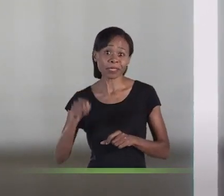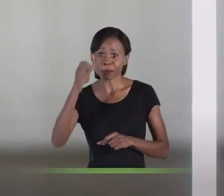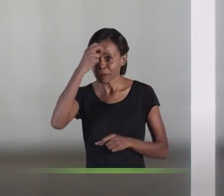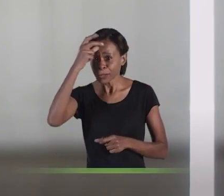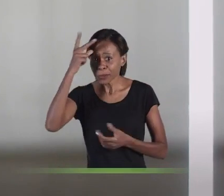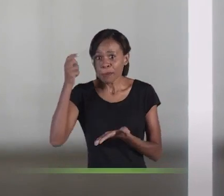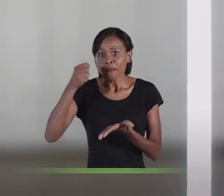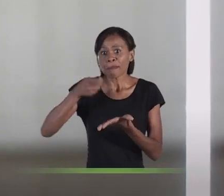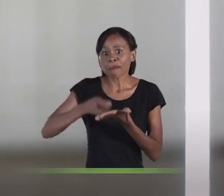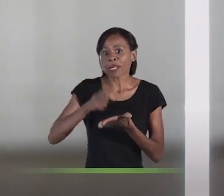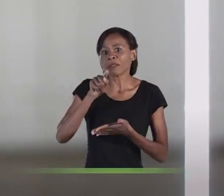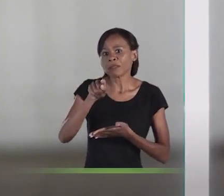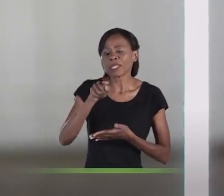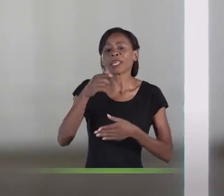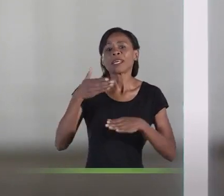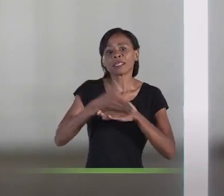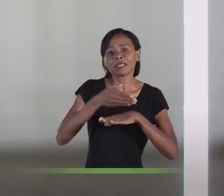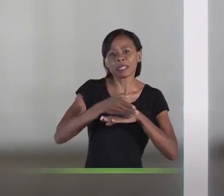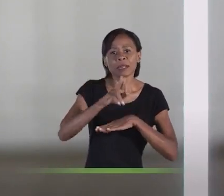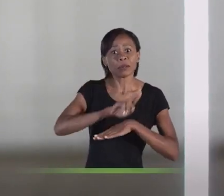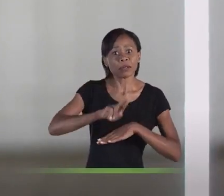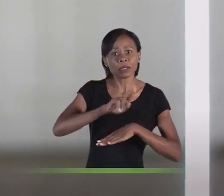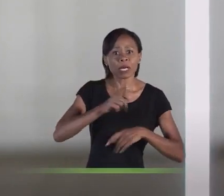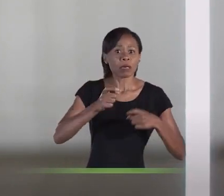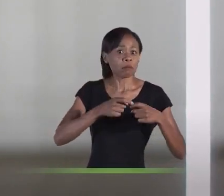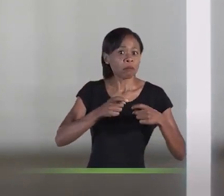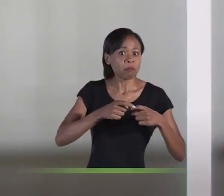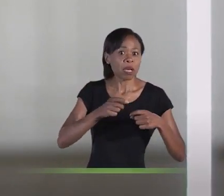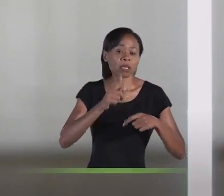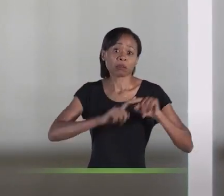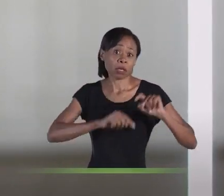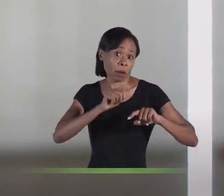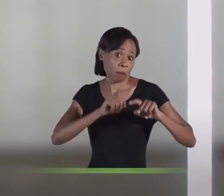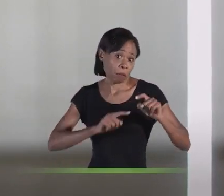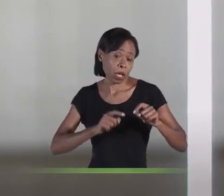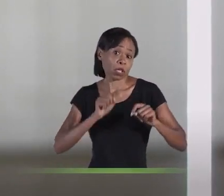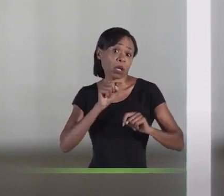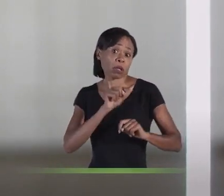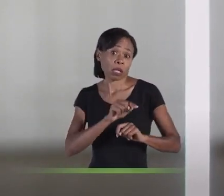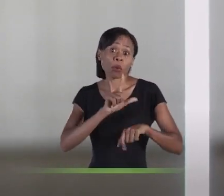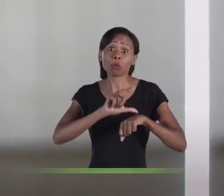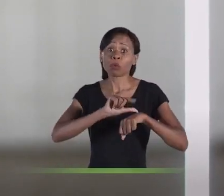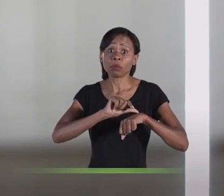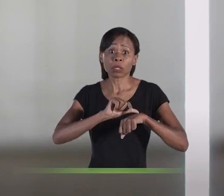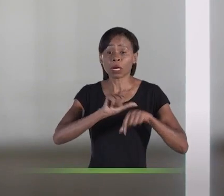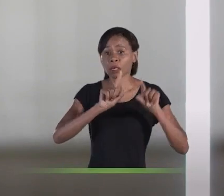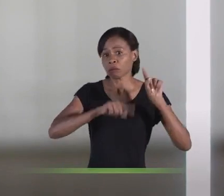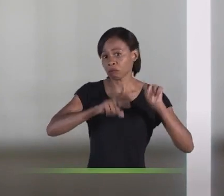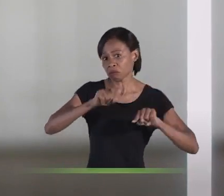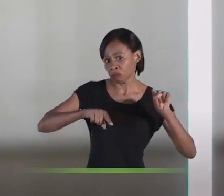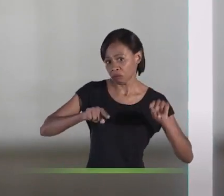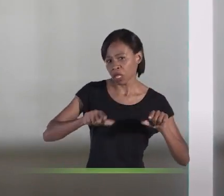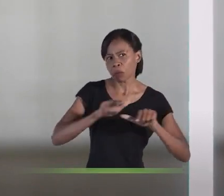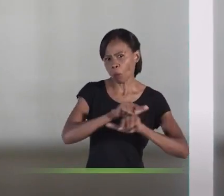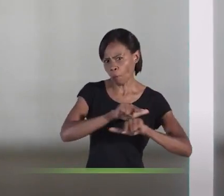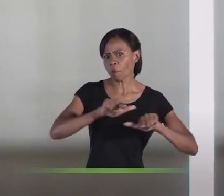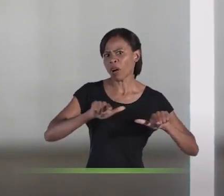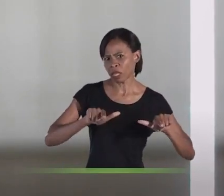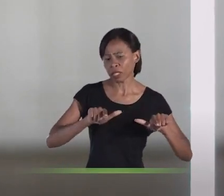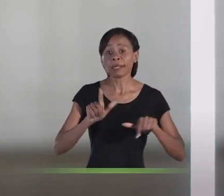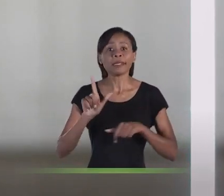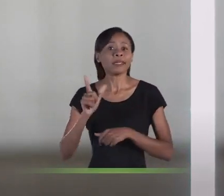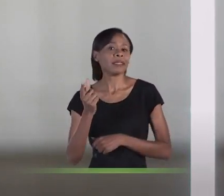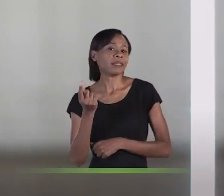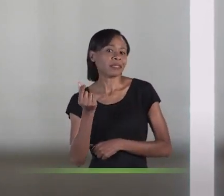estrutura, a equipe médica, os equipamentos e horários alternativos, quando normalmente o hospital está vazio. E dinheiro para isso